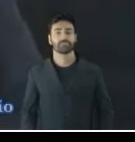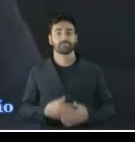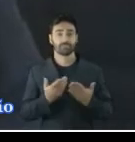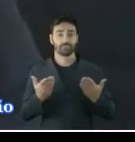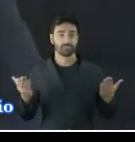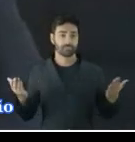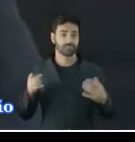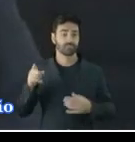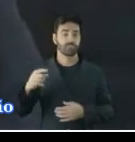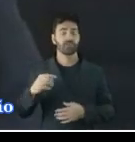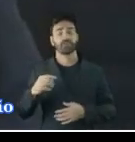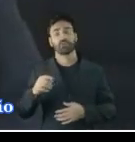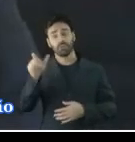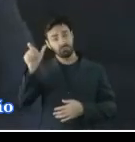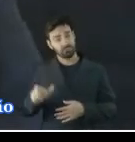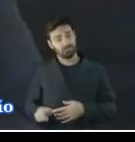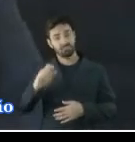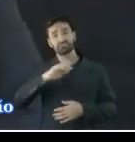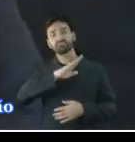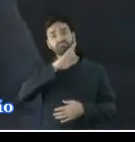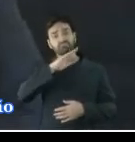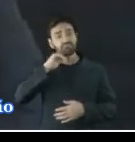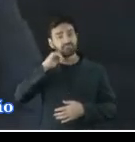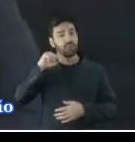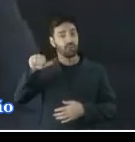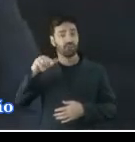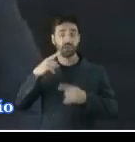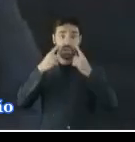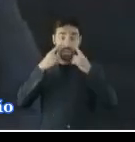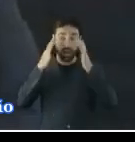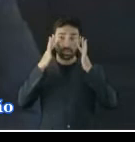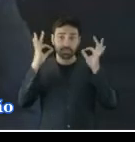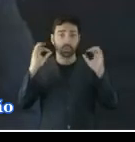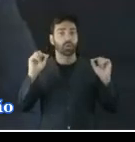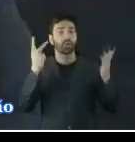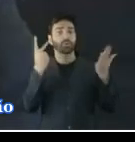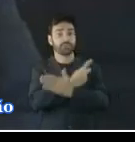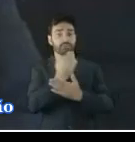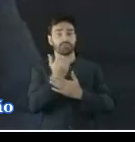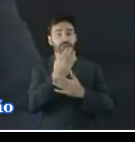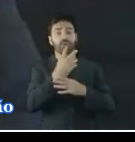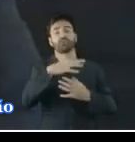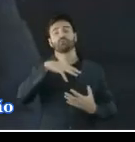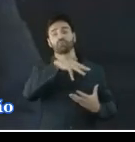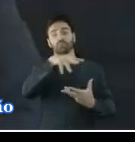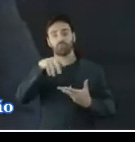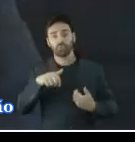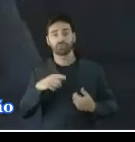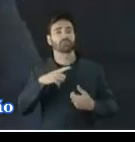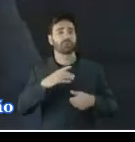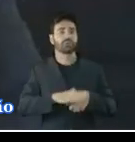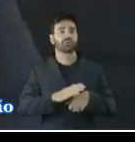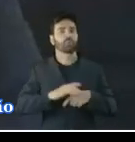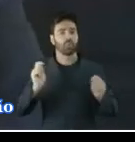dúvida o ministro Bruno Dantas é extremamente atento com o que acontece no mundo e com as competências que estão